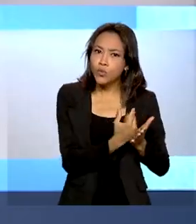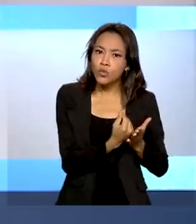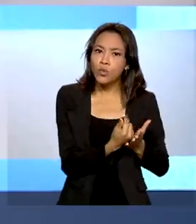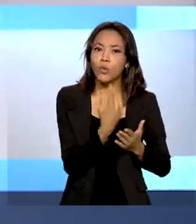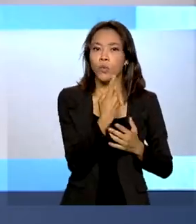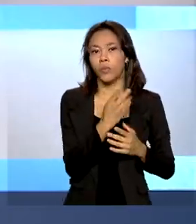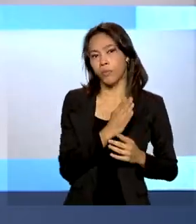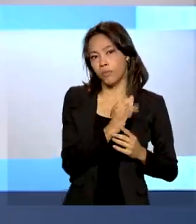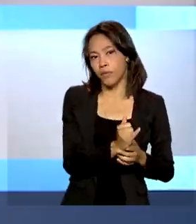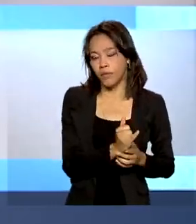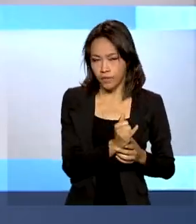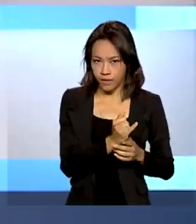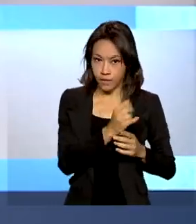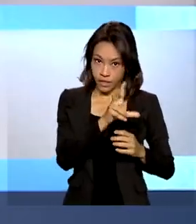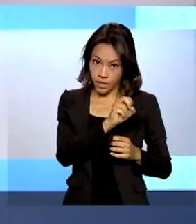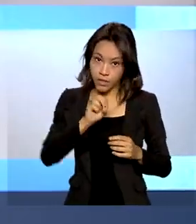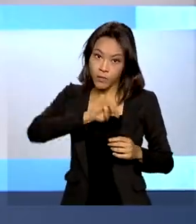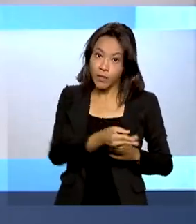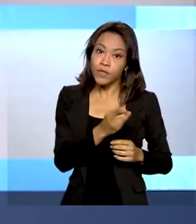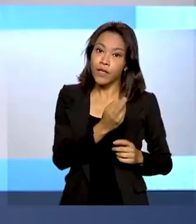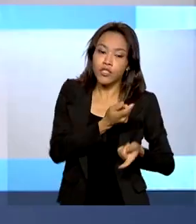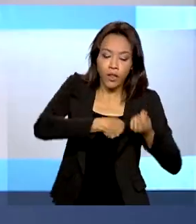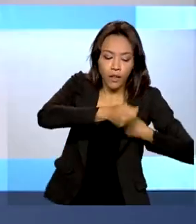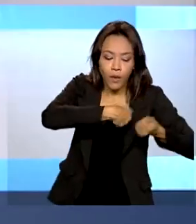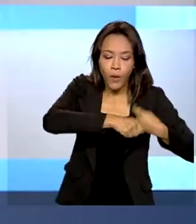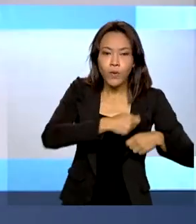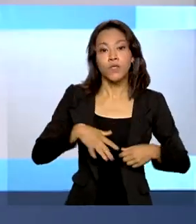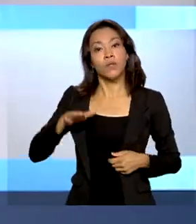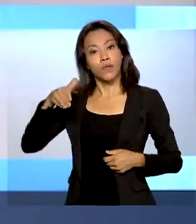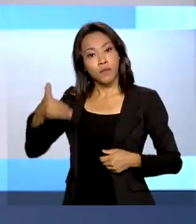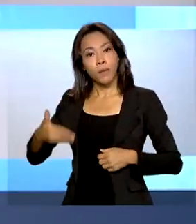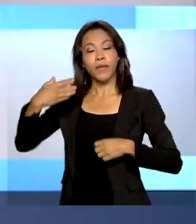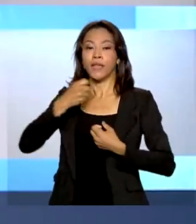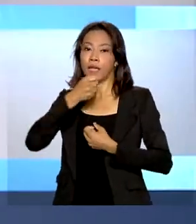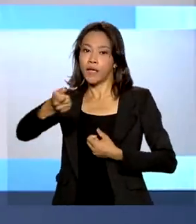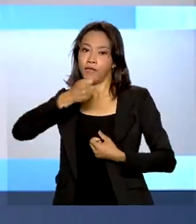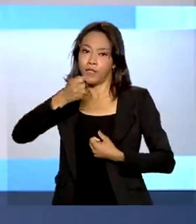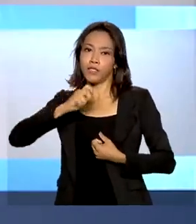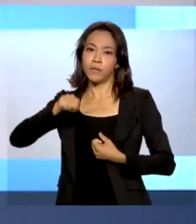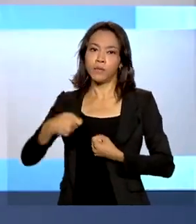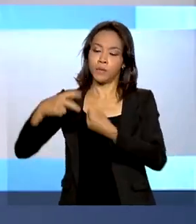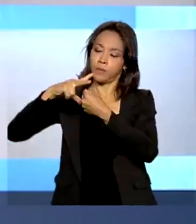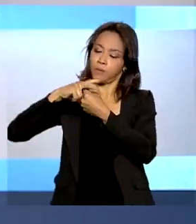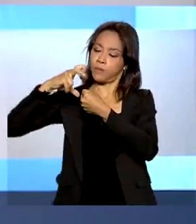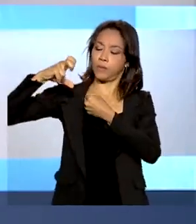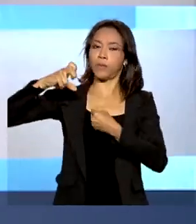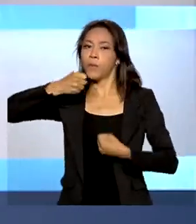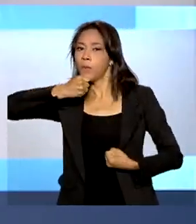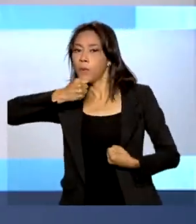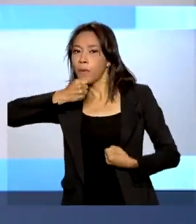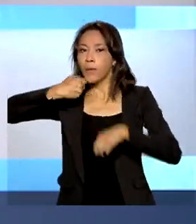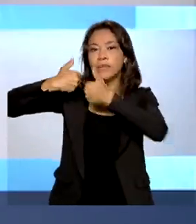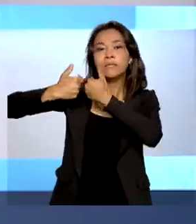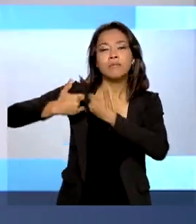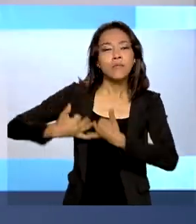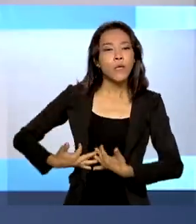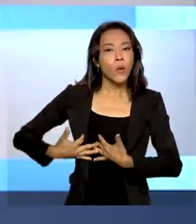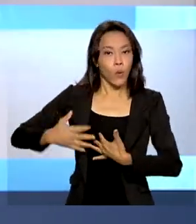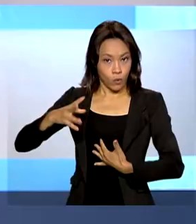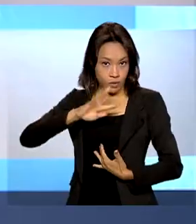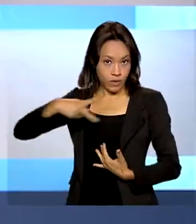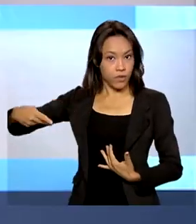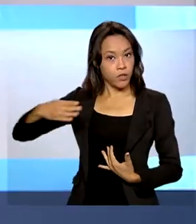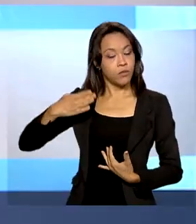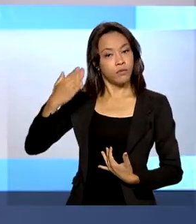reais em negócios. Em entrevista ao programa de rádio A Voz do Brasil, o presidente do Banco do Brasil explicou que todo o circuito